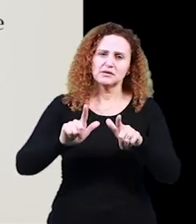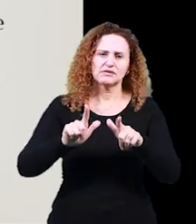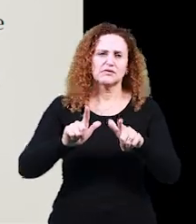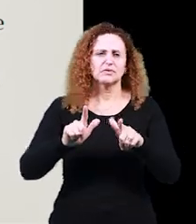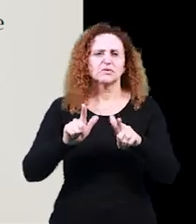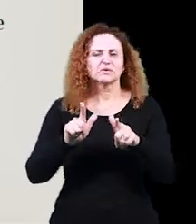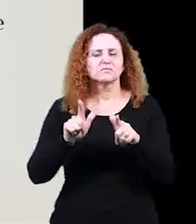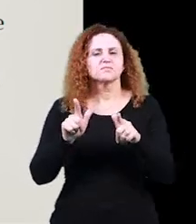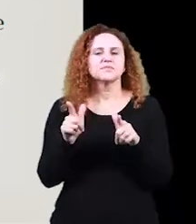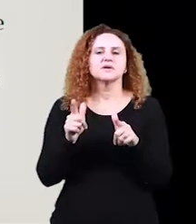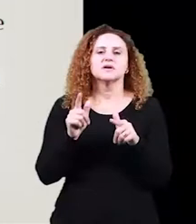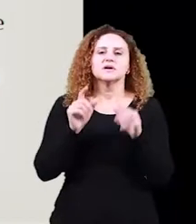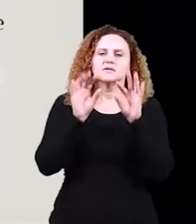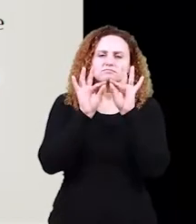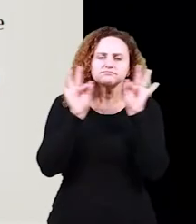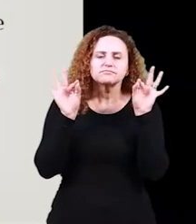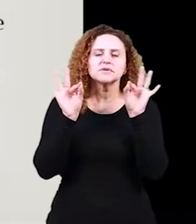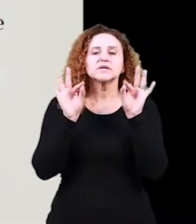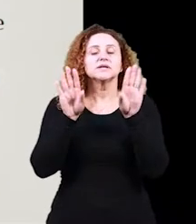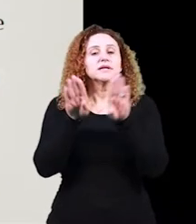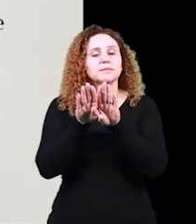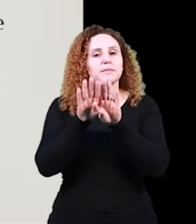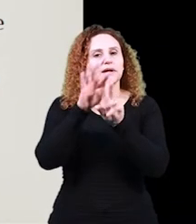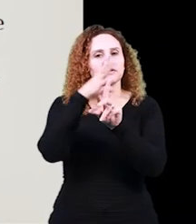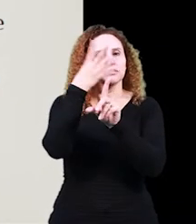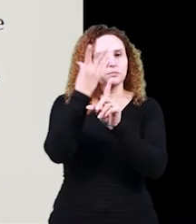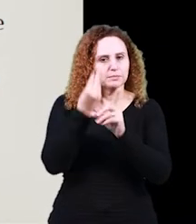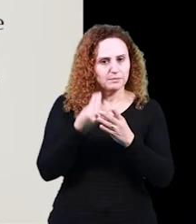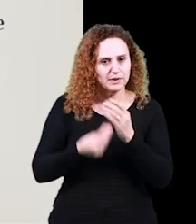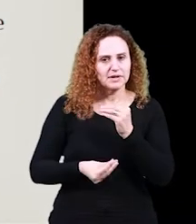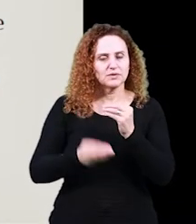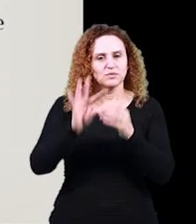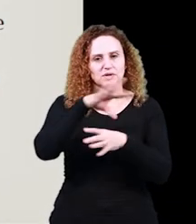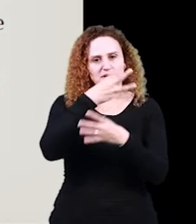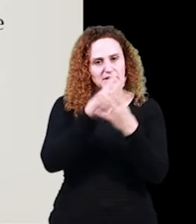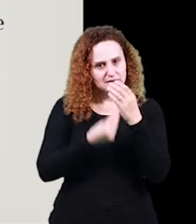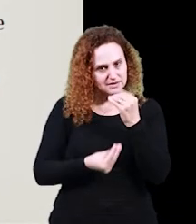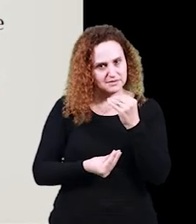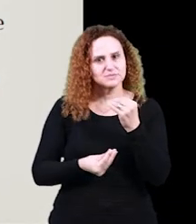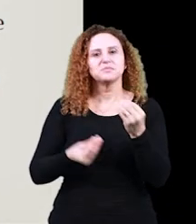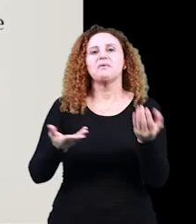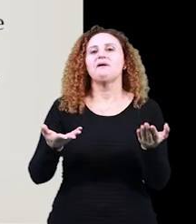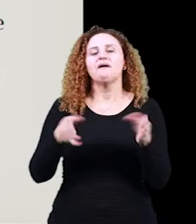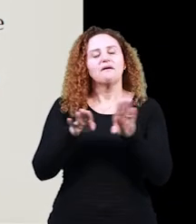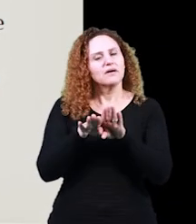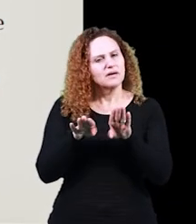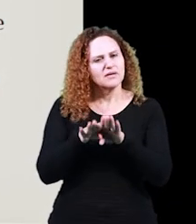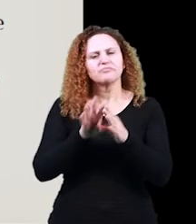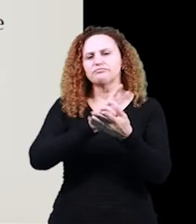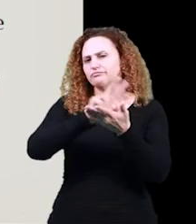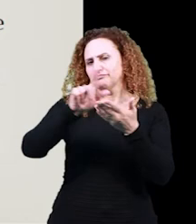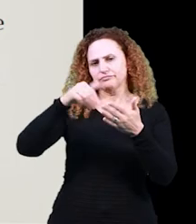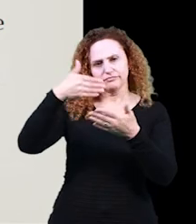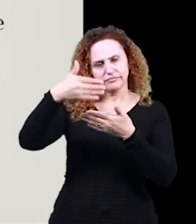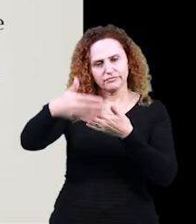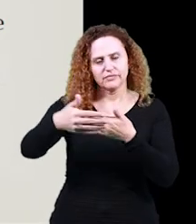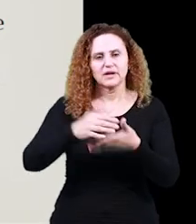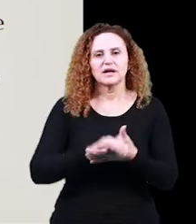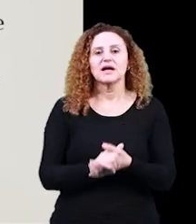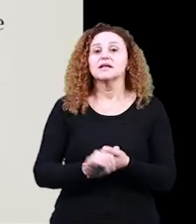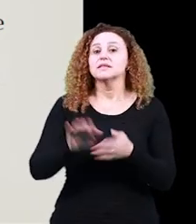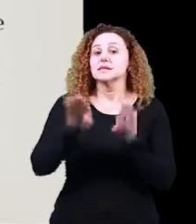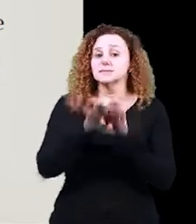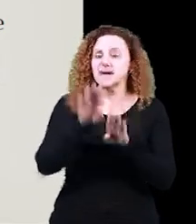desenvolvimento do bilinguismo em nações socialmente complexas e planejamento linguístico em nações emergentes. A